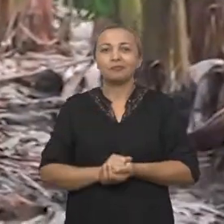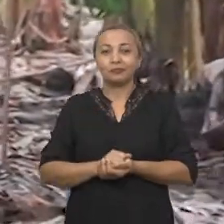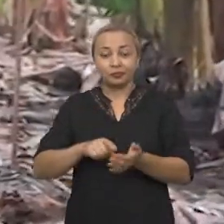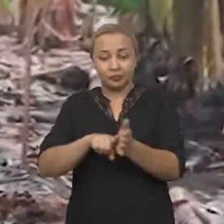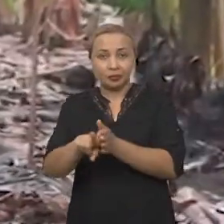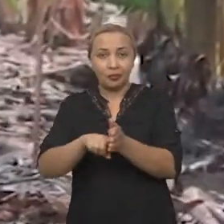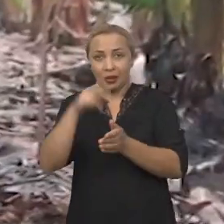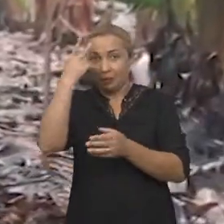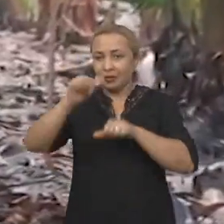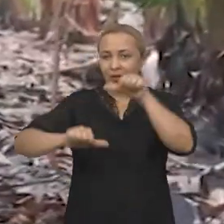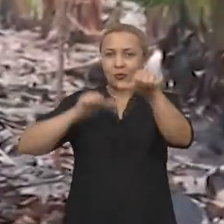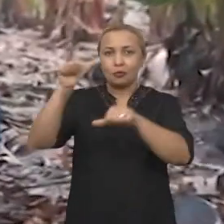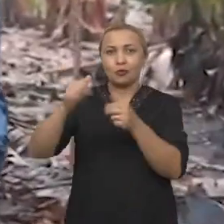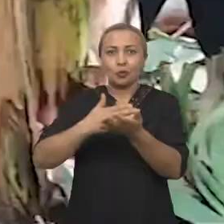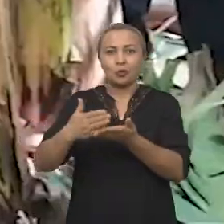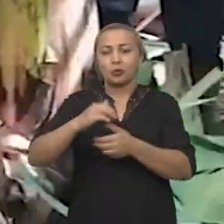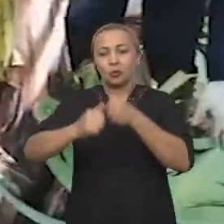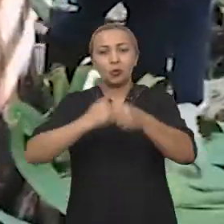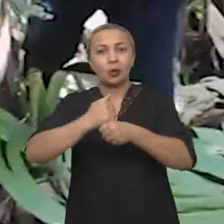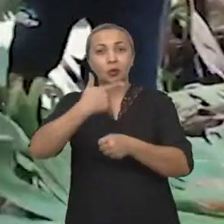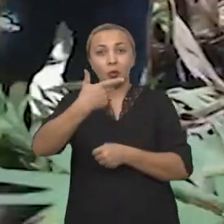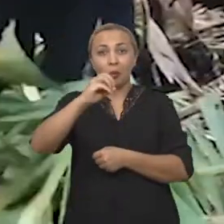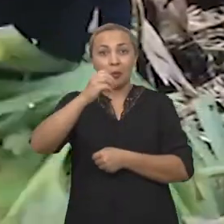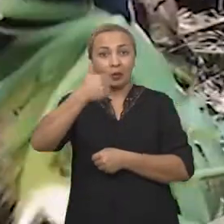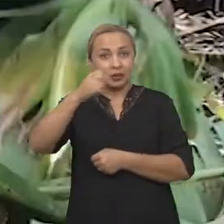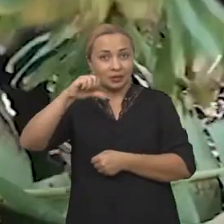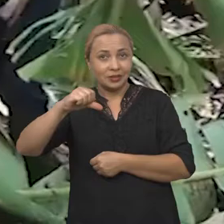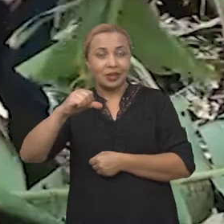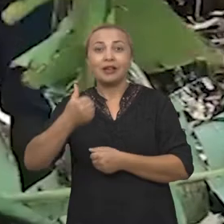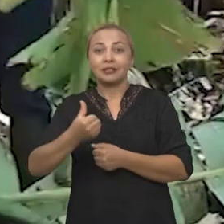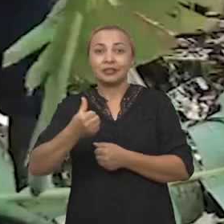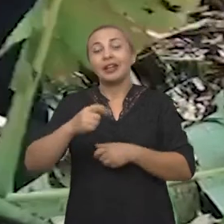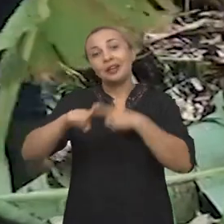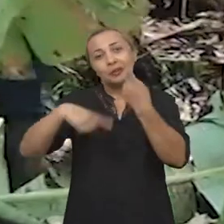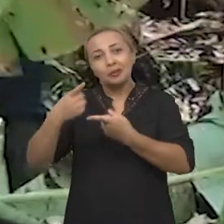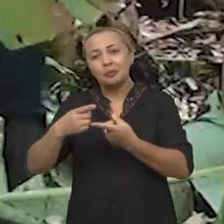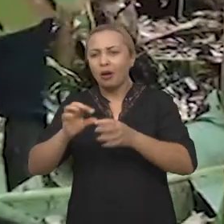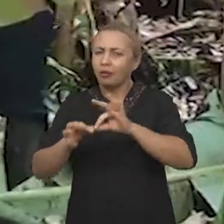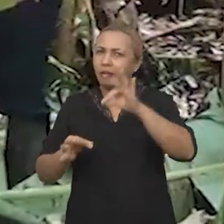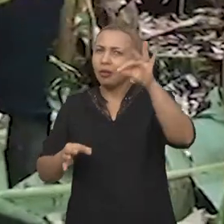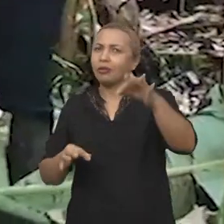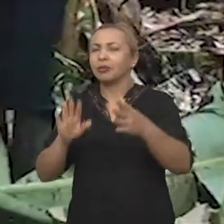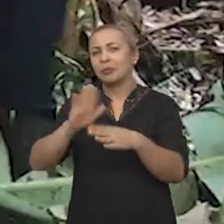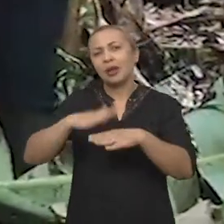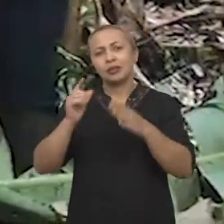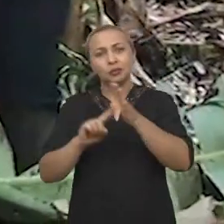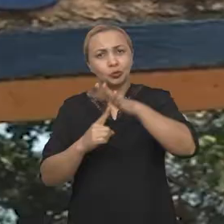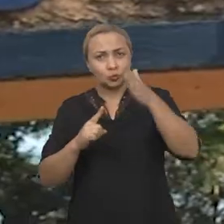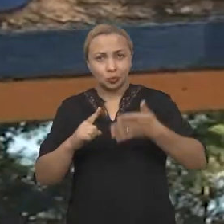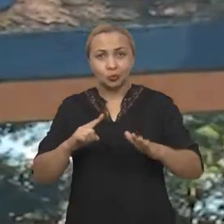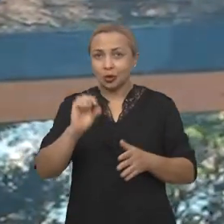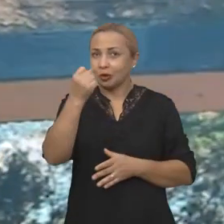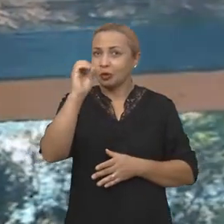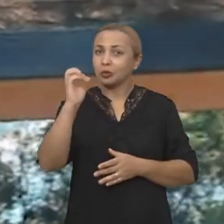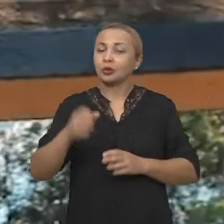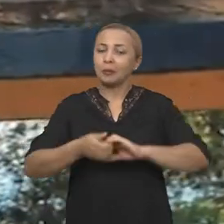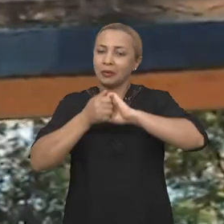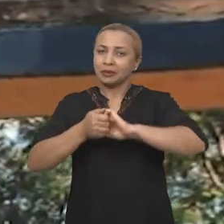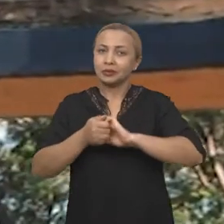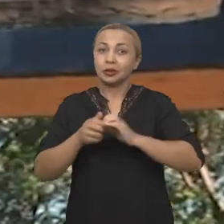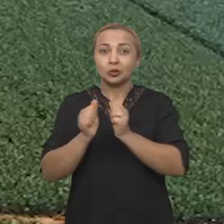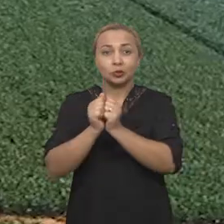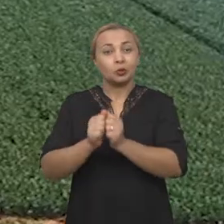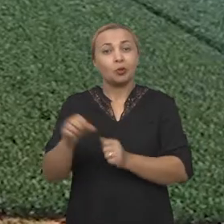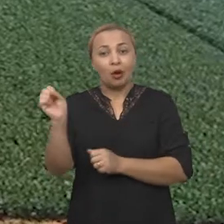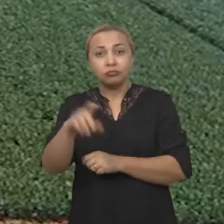desenvolvimento do software começaram em 2016. Ao longo desse tempo, mais de 800 análises de folhas foram feitas em parceria